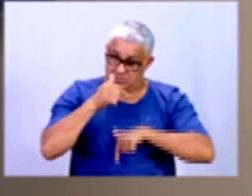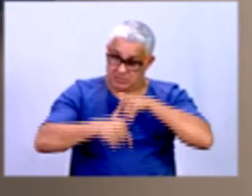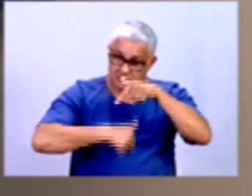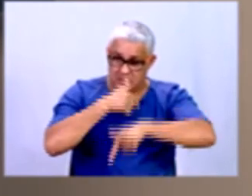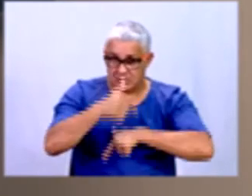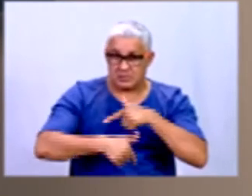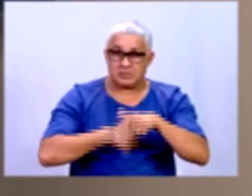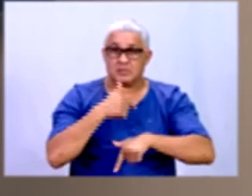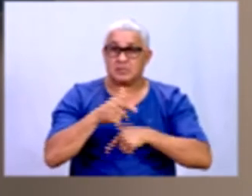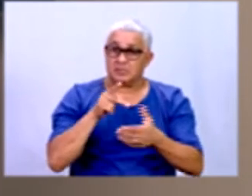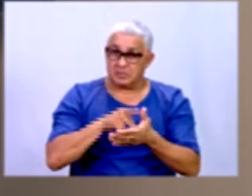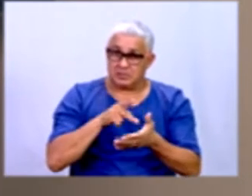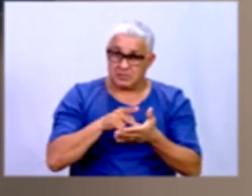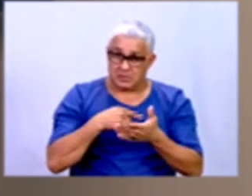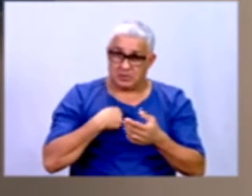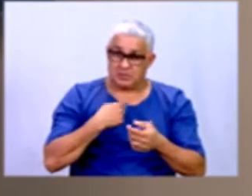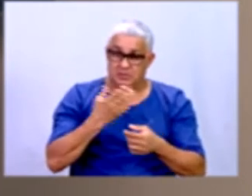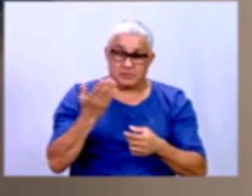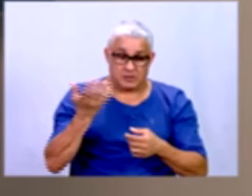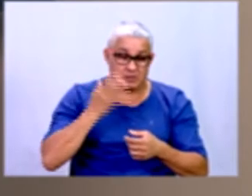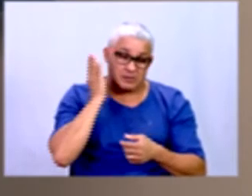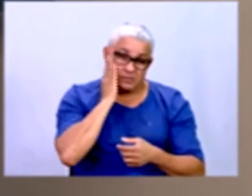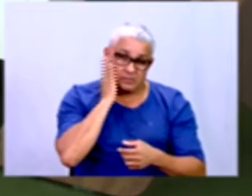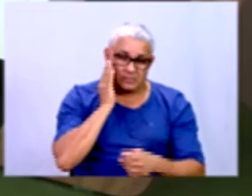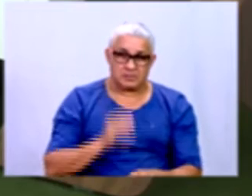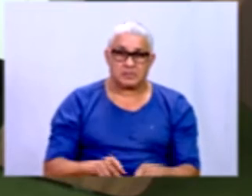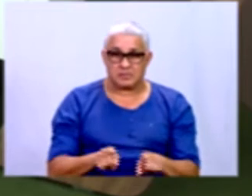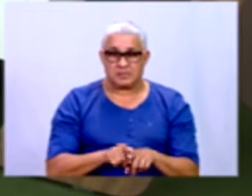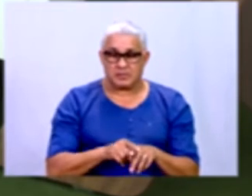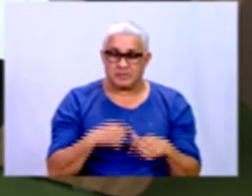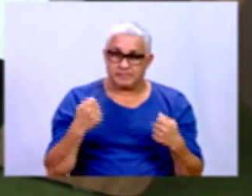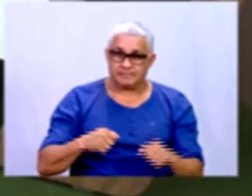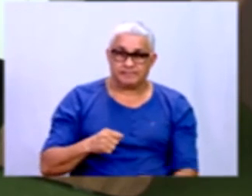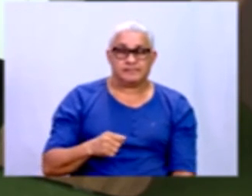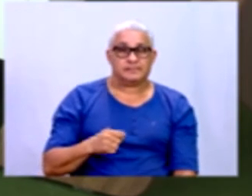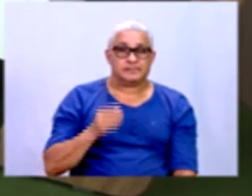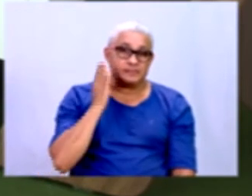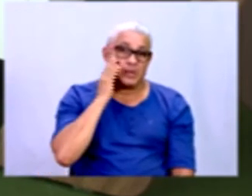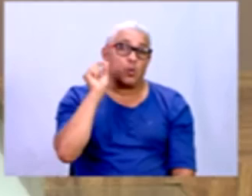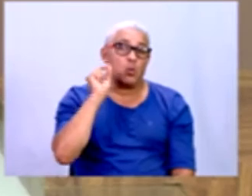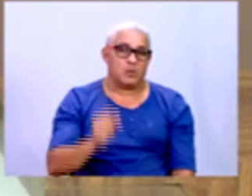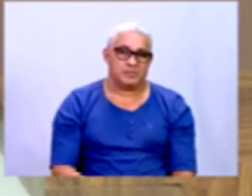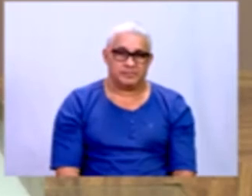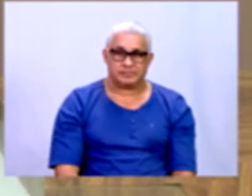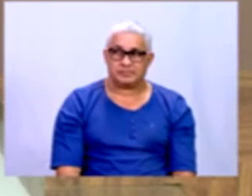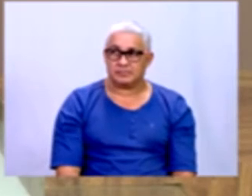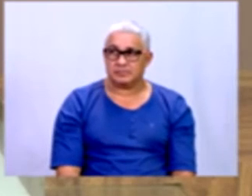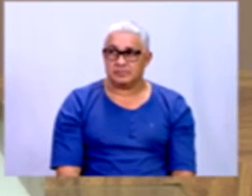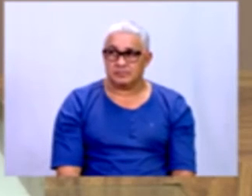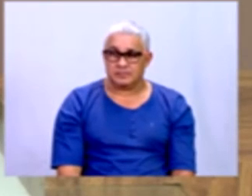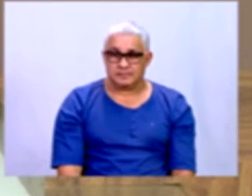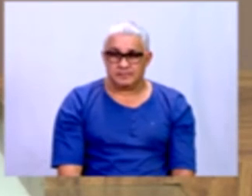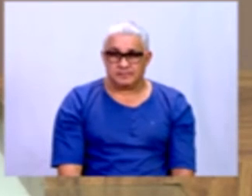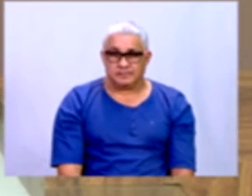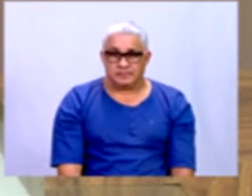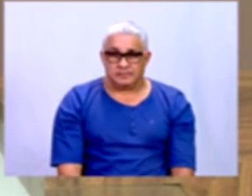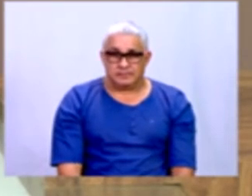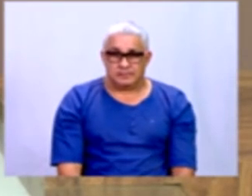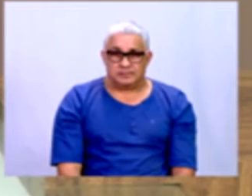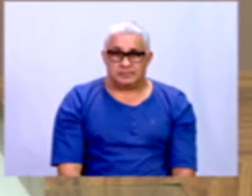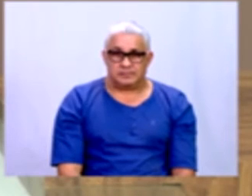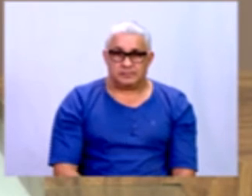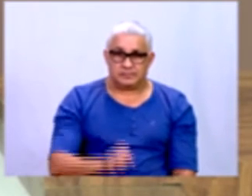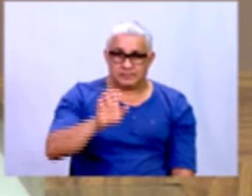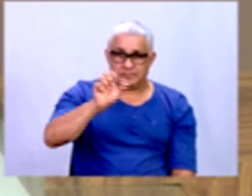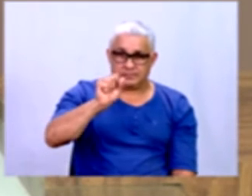realidade do que vocês estejam querendo saber, tá? E levando em consideração esses aspectos de estatística, população e